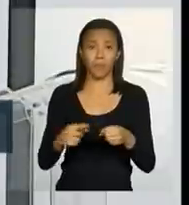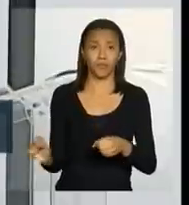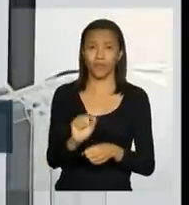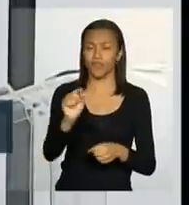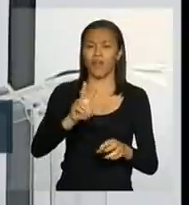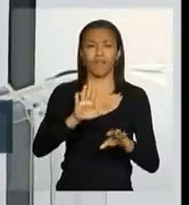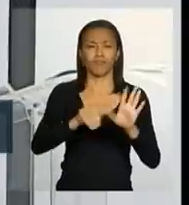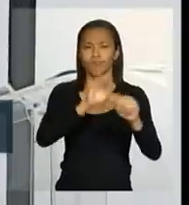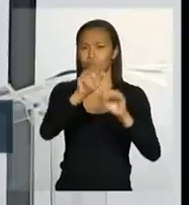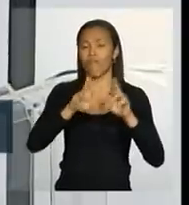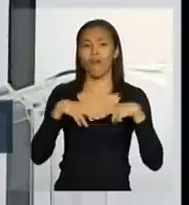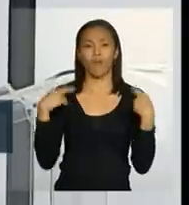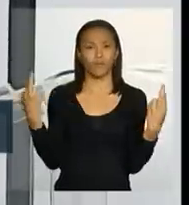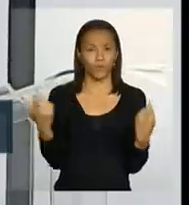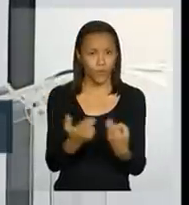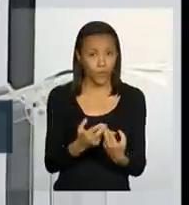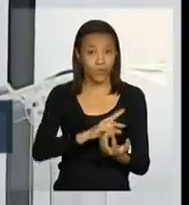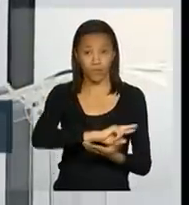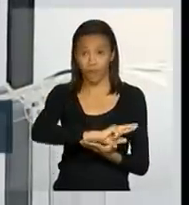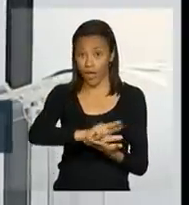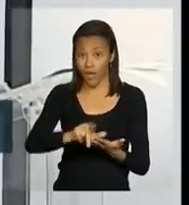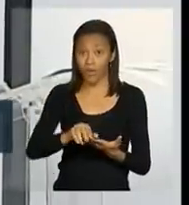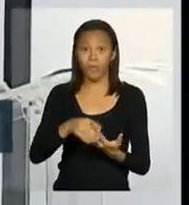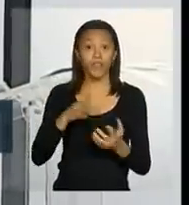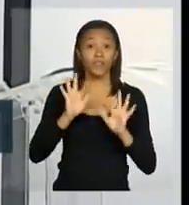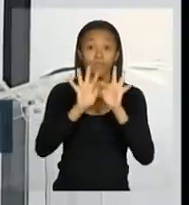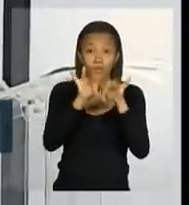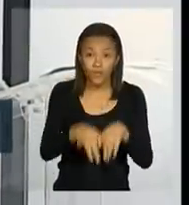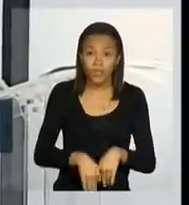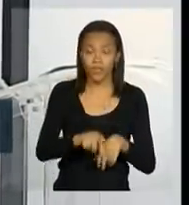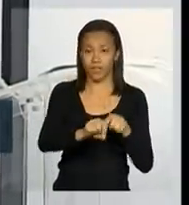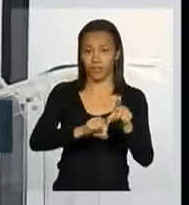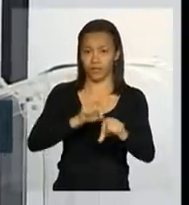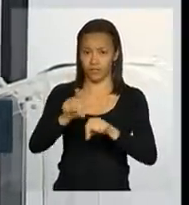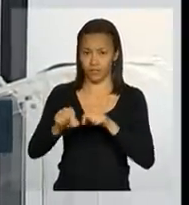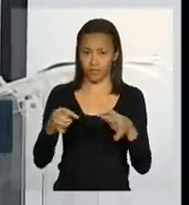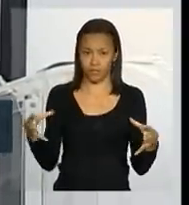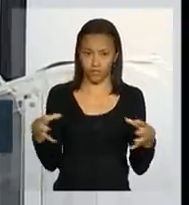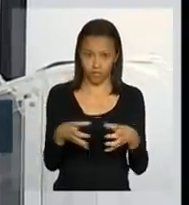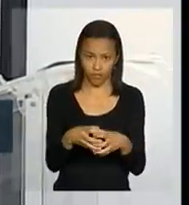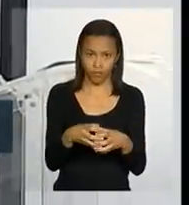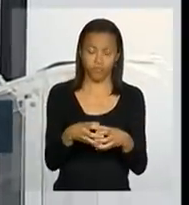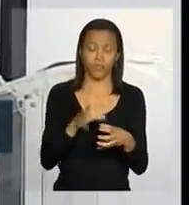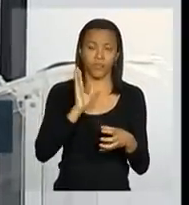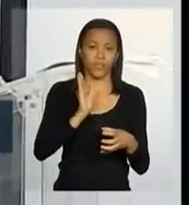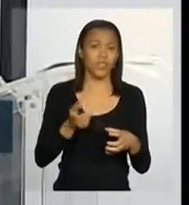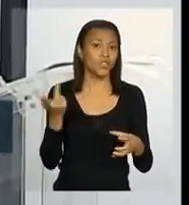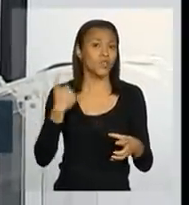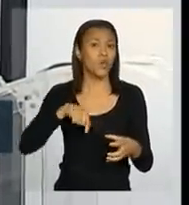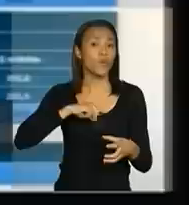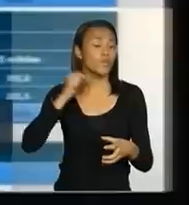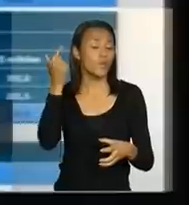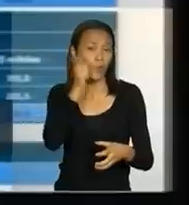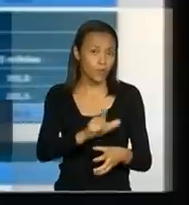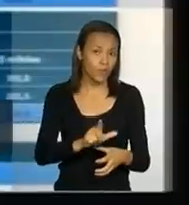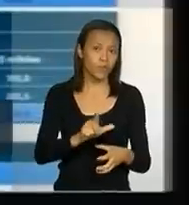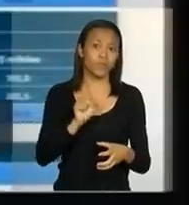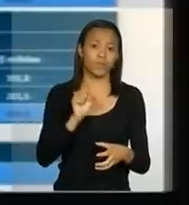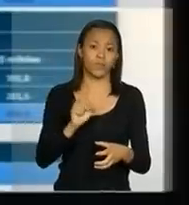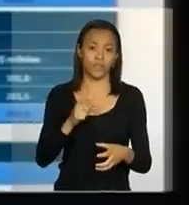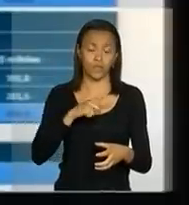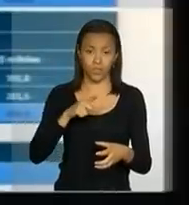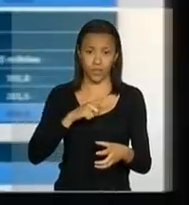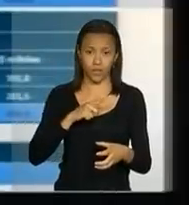reuniões para finalizarmos essa seleção, essa última seleção, e podermos ter aí esse